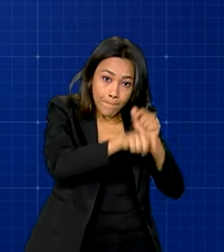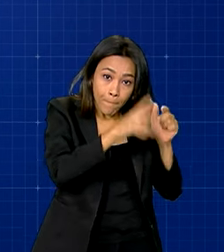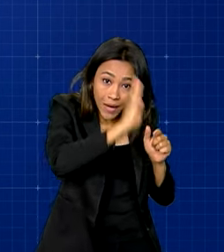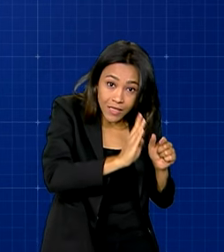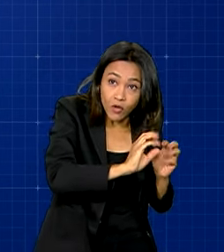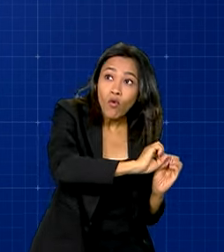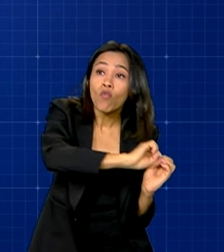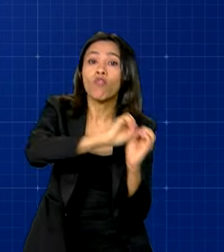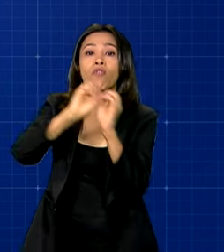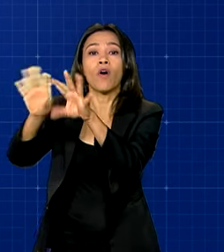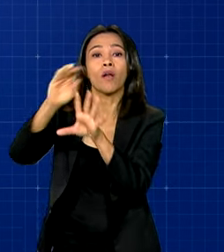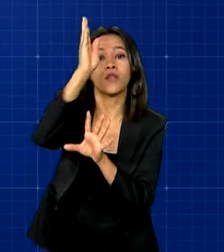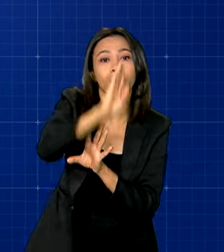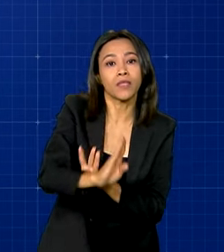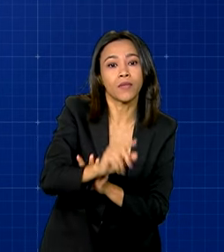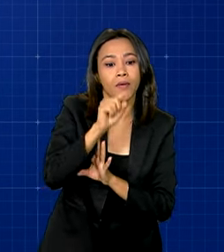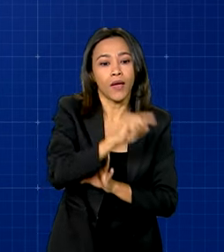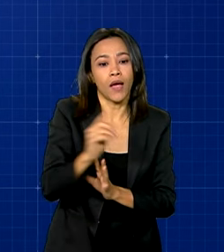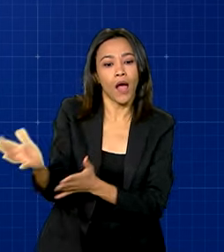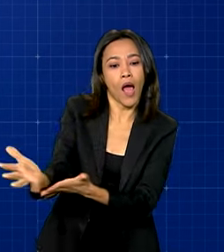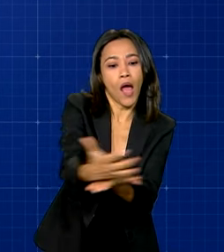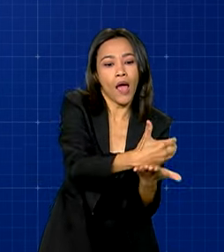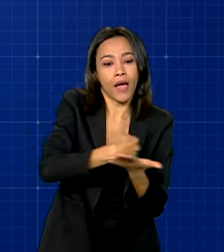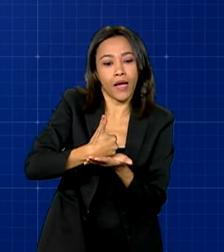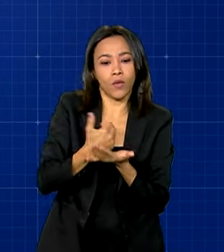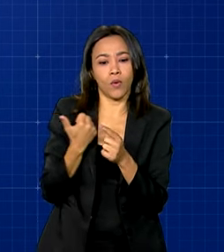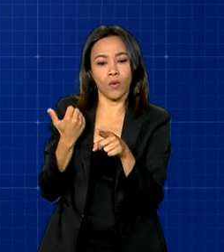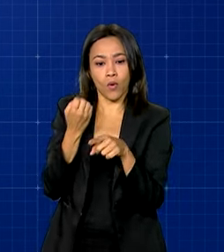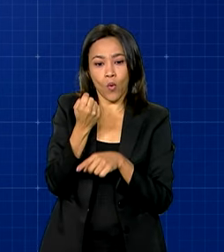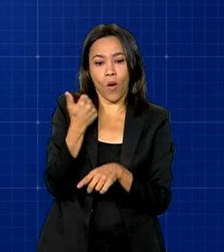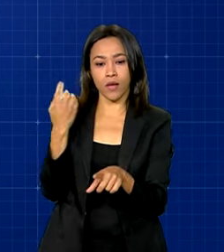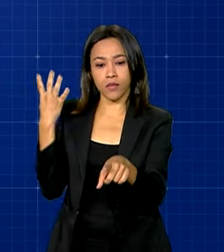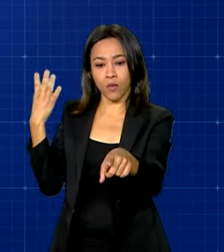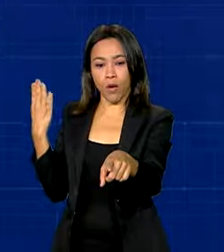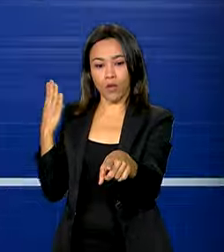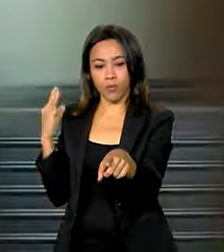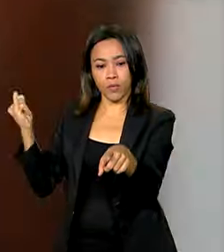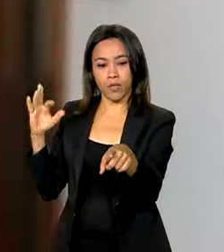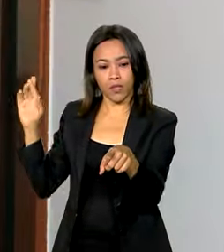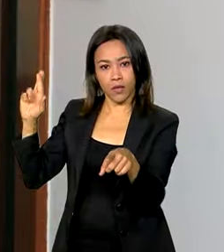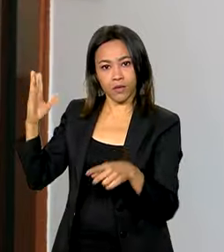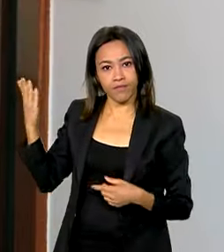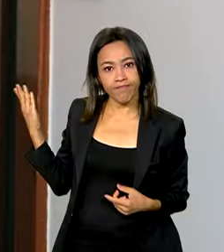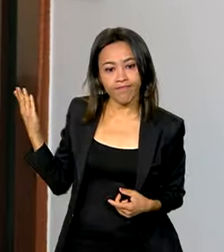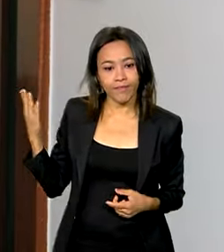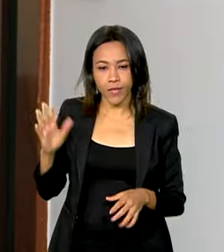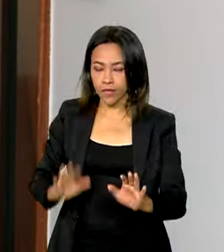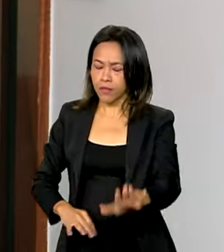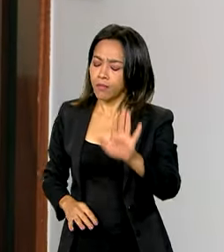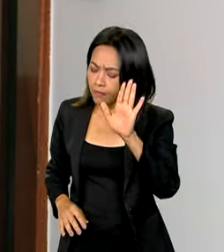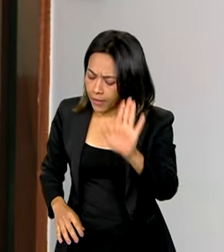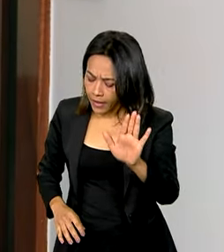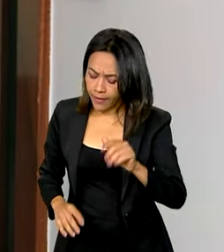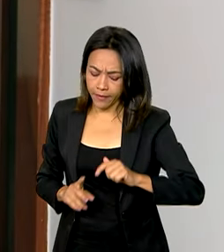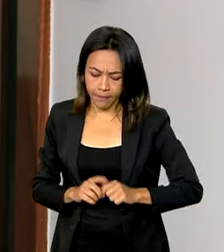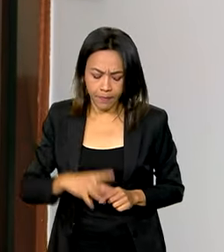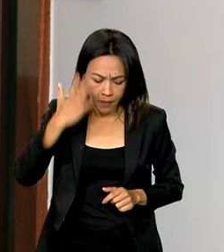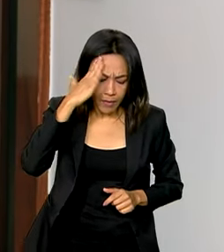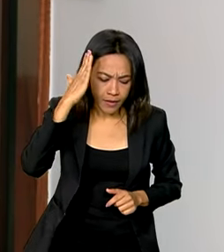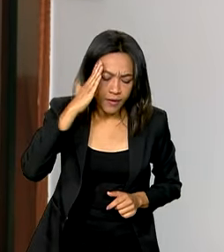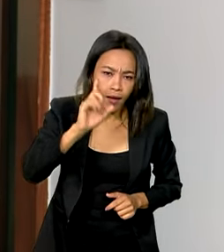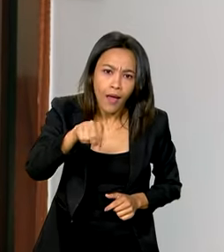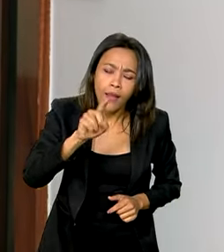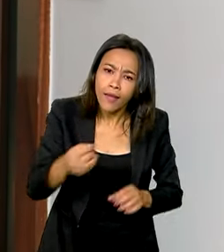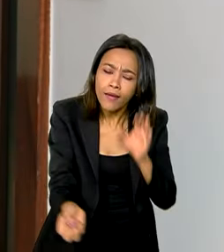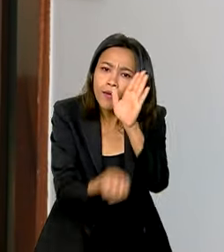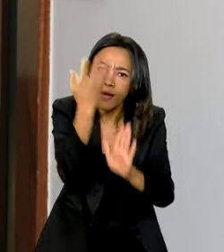dezembro do ano passado, a arrecadação foi de quase 4 bilhões de reais. Peraí, isso então significa que está